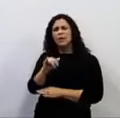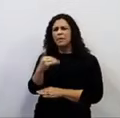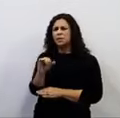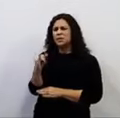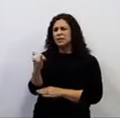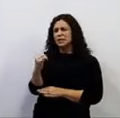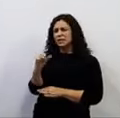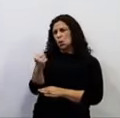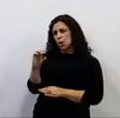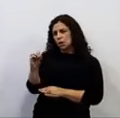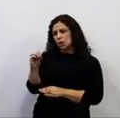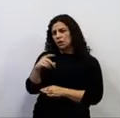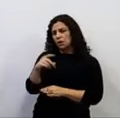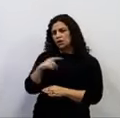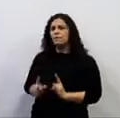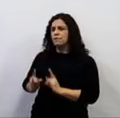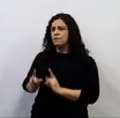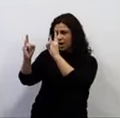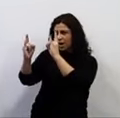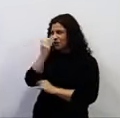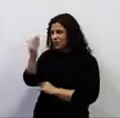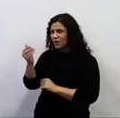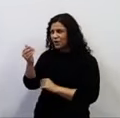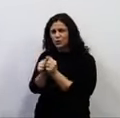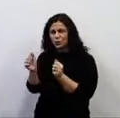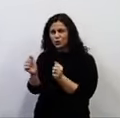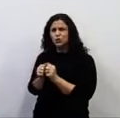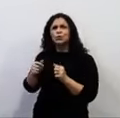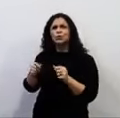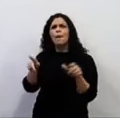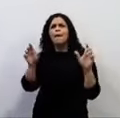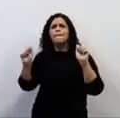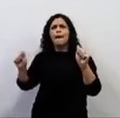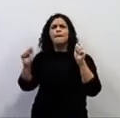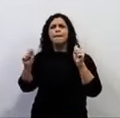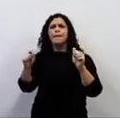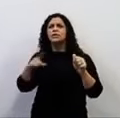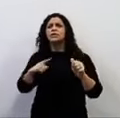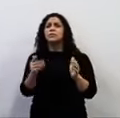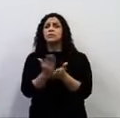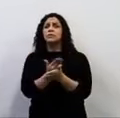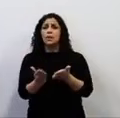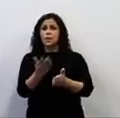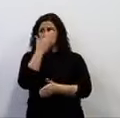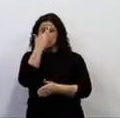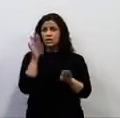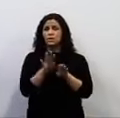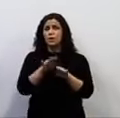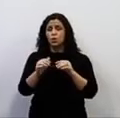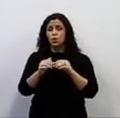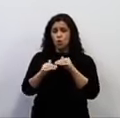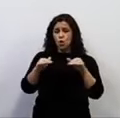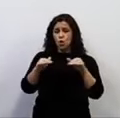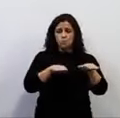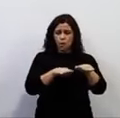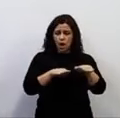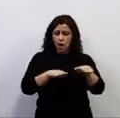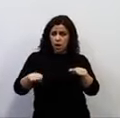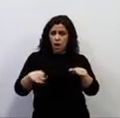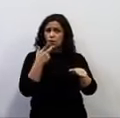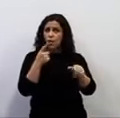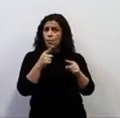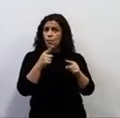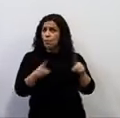em frente ao Palácio. Aliás, lá fora do Palácio, onde tinha interdito proibitório até do estacionamento por parte do governo do Estado. E vejo aqui alguns